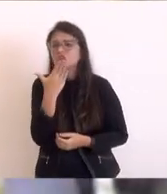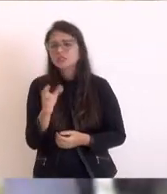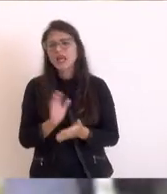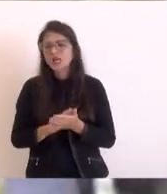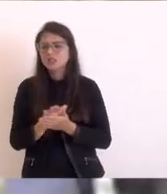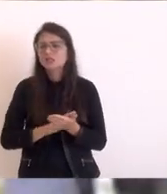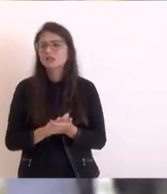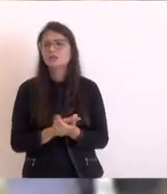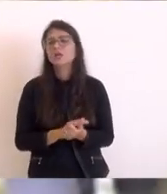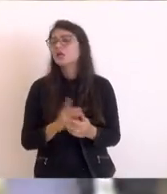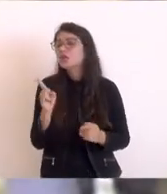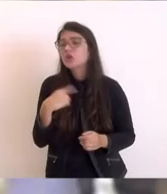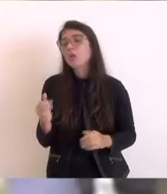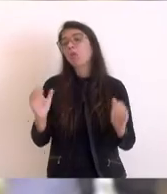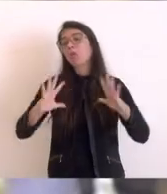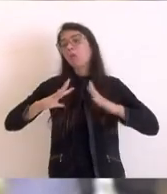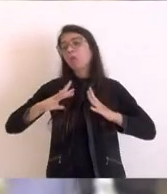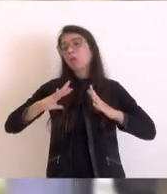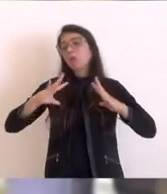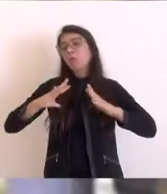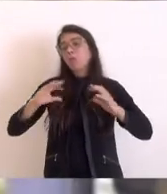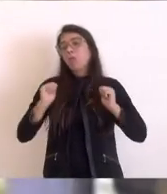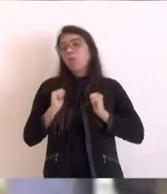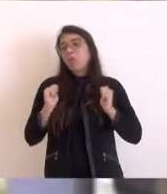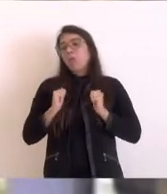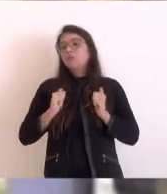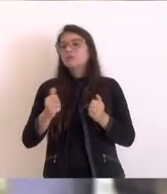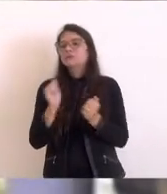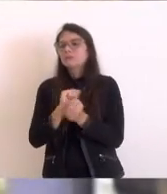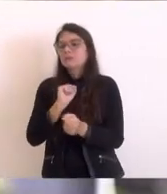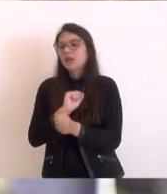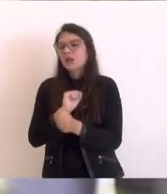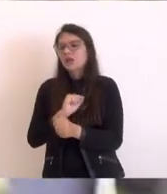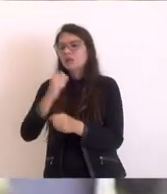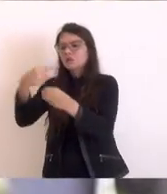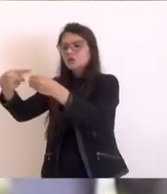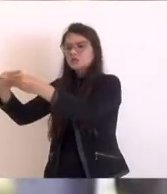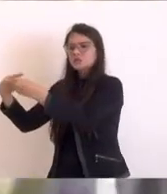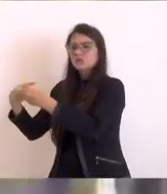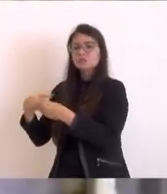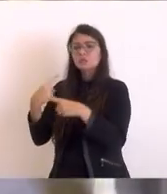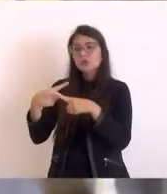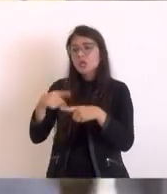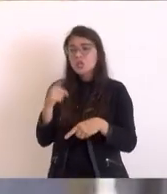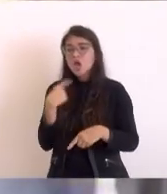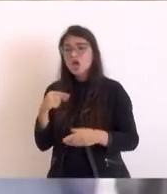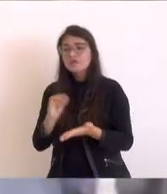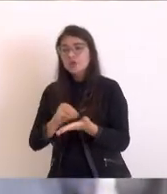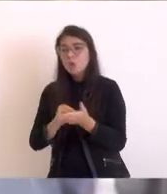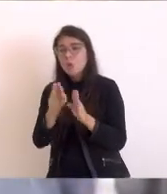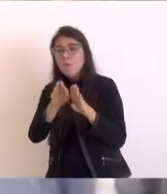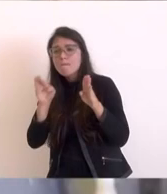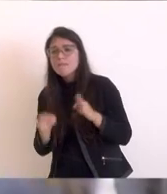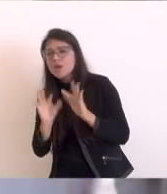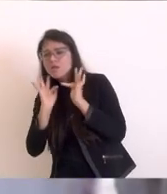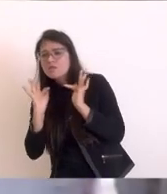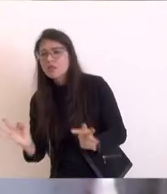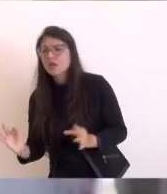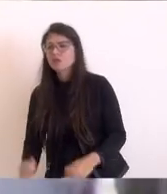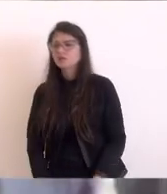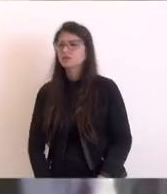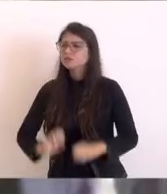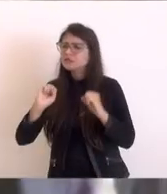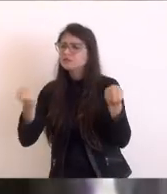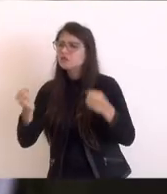parados, esperando alguns municípios serem contemplados, porque a gente não tem a humildade e o pé no chão para chegar, nós temos